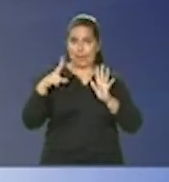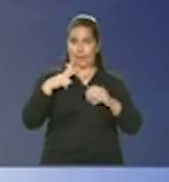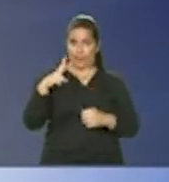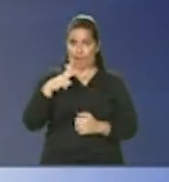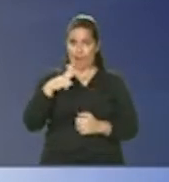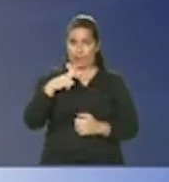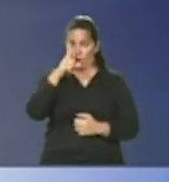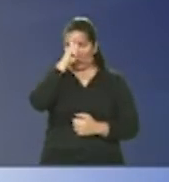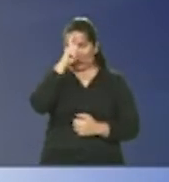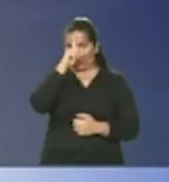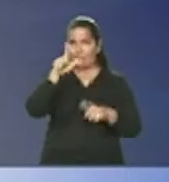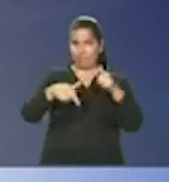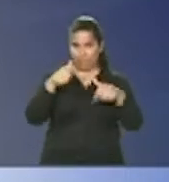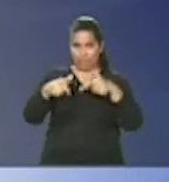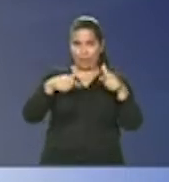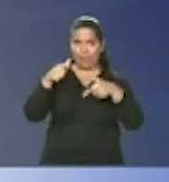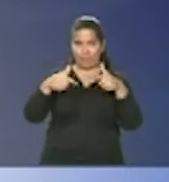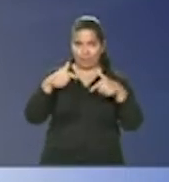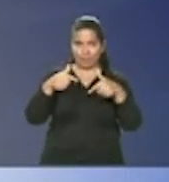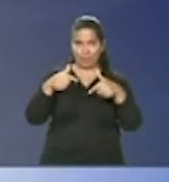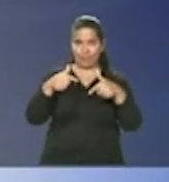mas a mãe